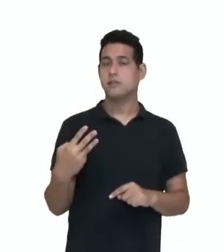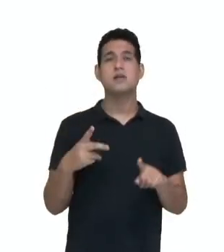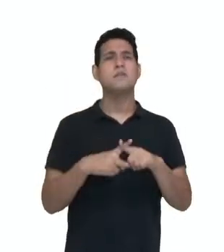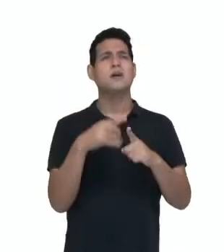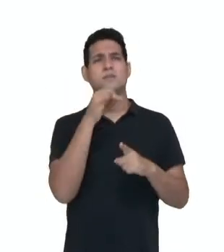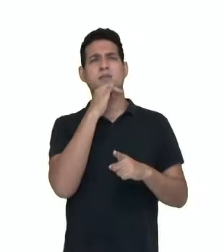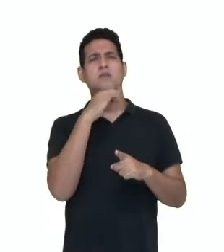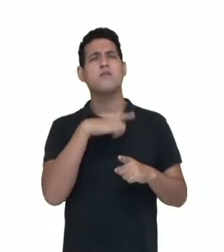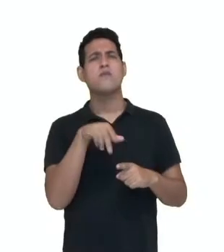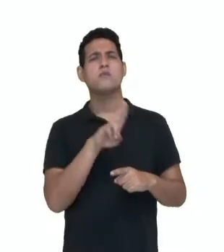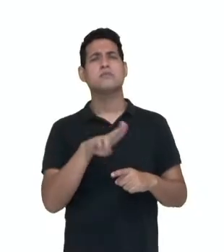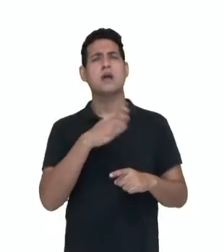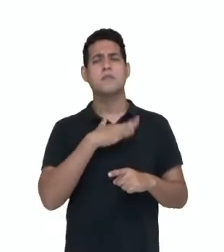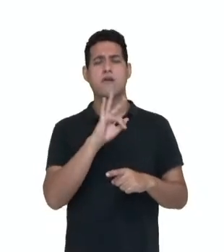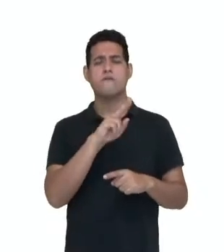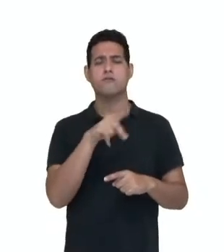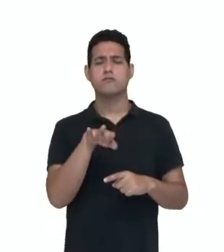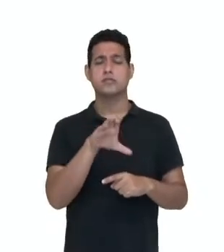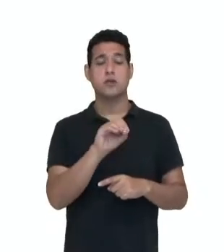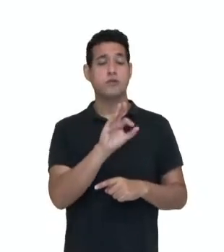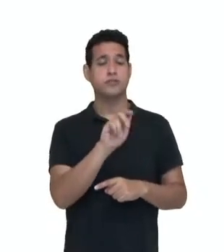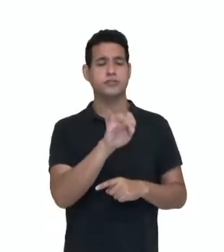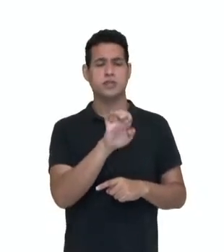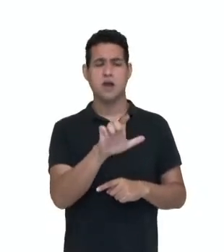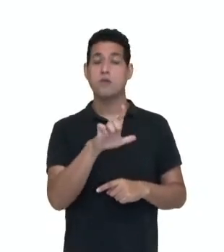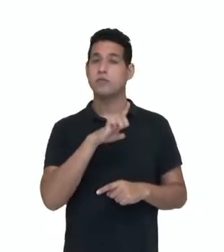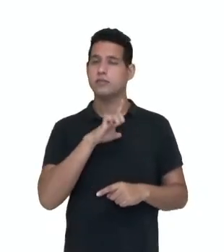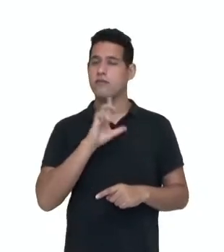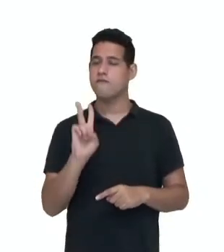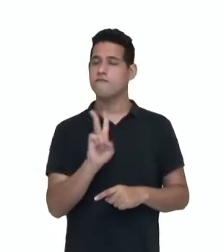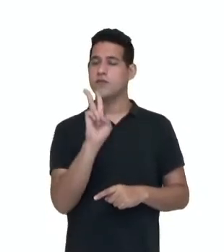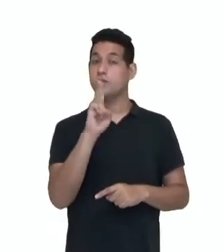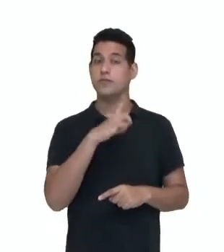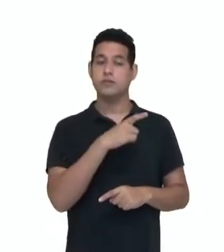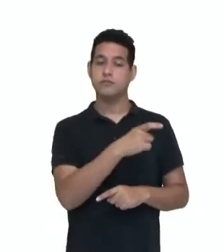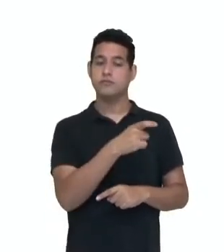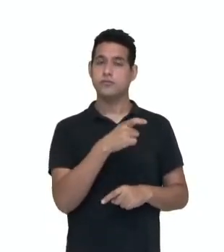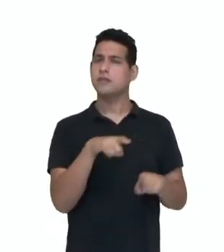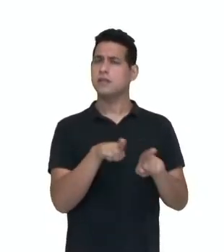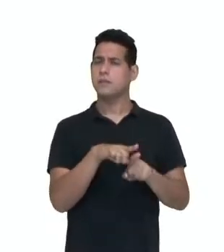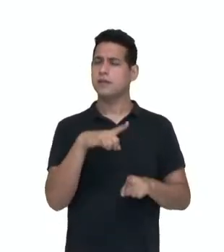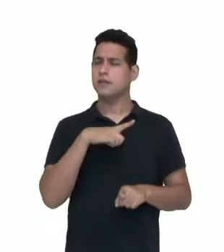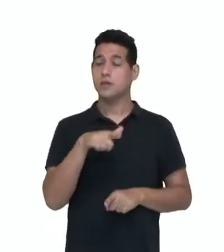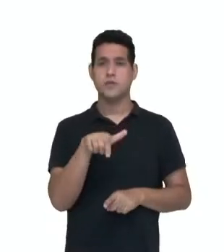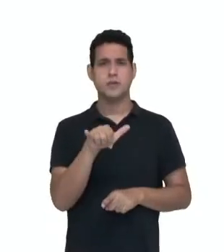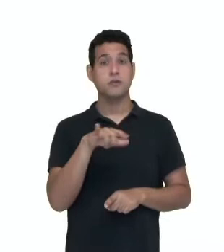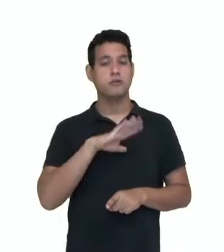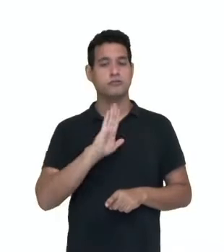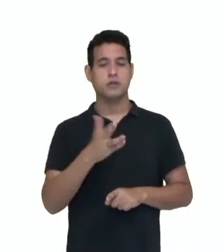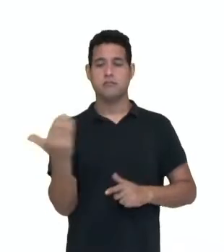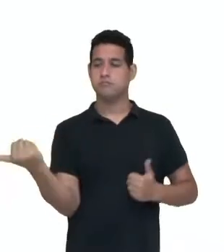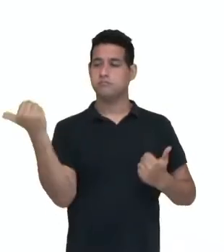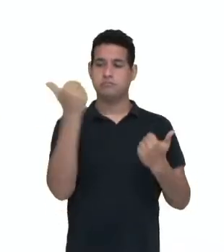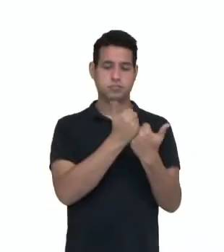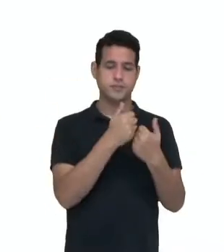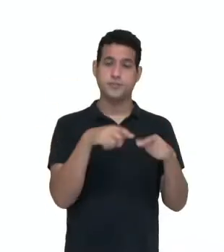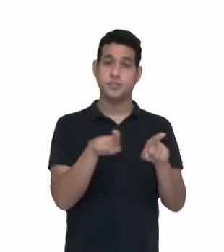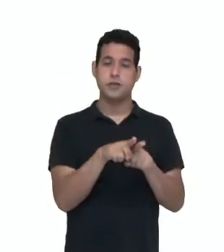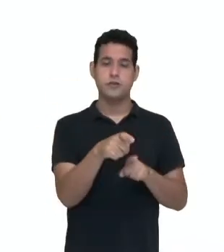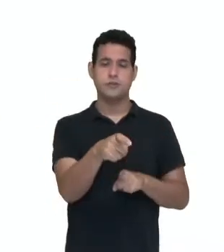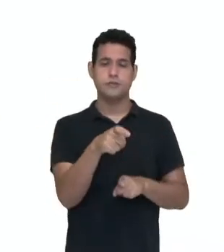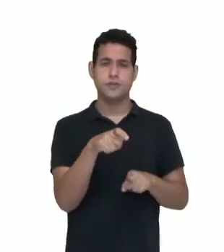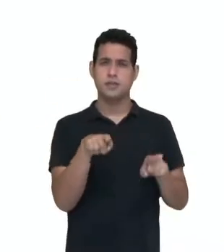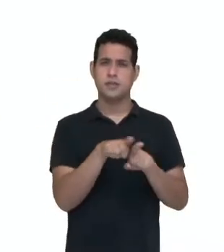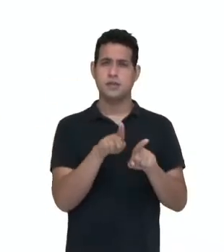Aí eu vou usar a minha função geral, ó. Eu tenho valores aqui, tenho x e y. Então, eu substituo na forma geral x e